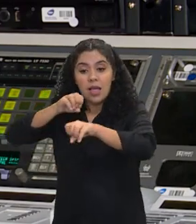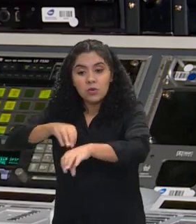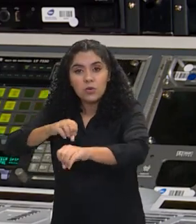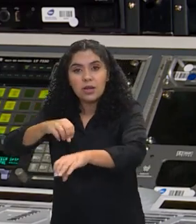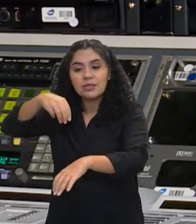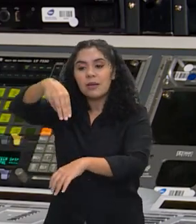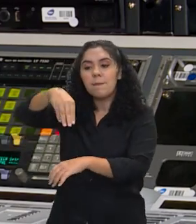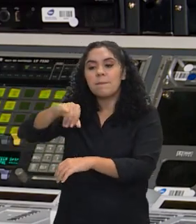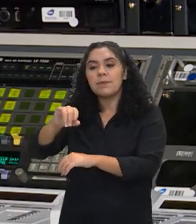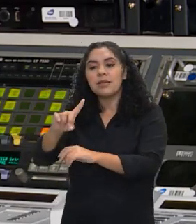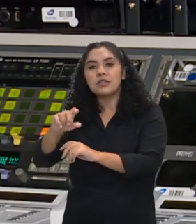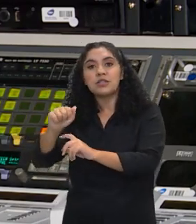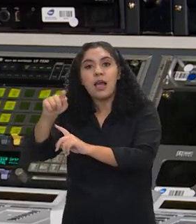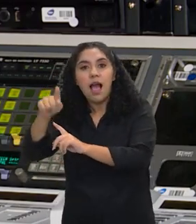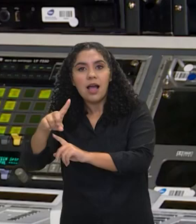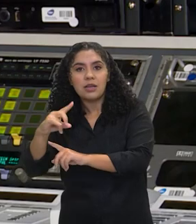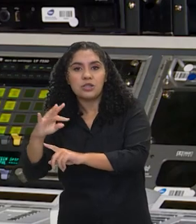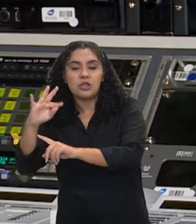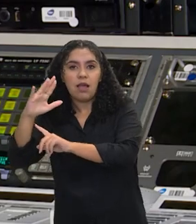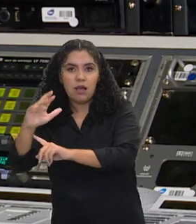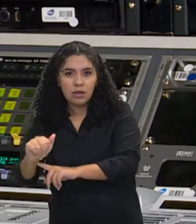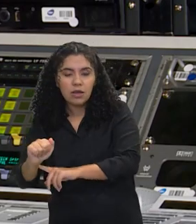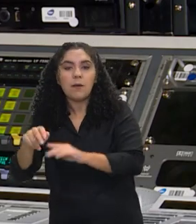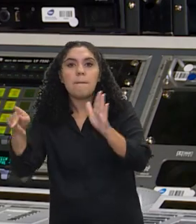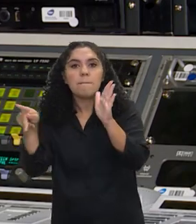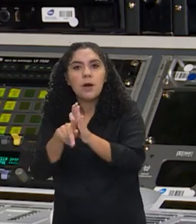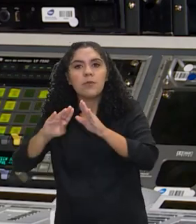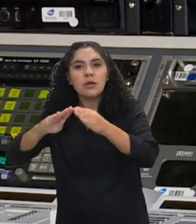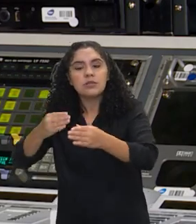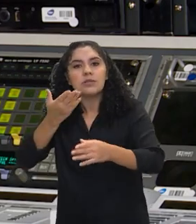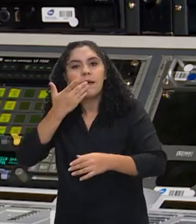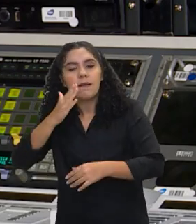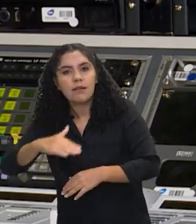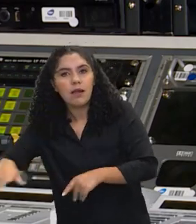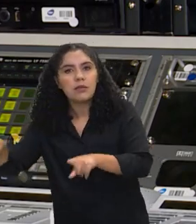educação das crianças, dos jovens, mas também de outras faixas etárias,